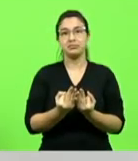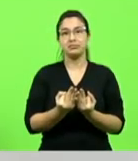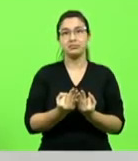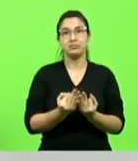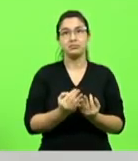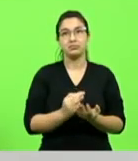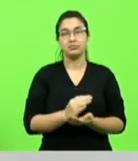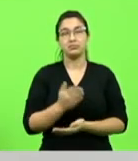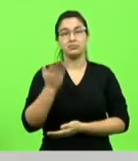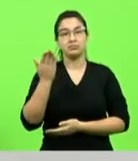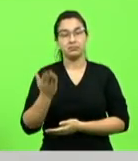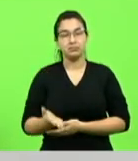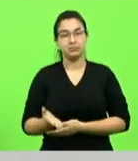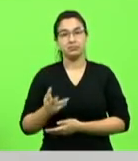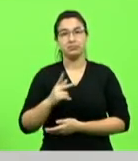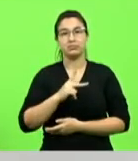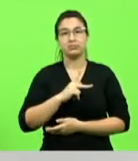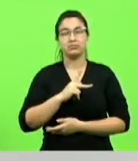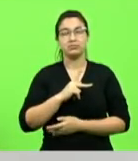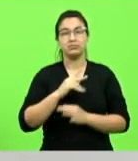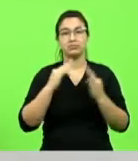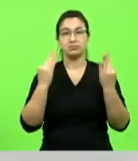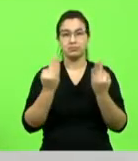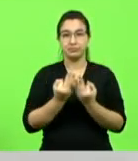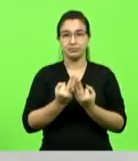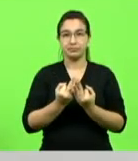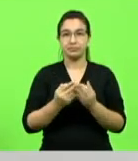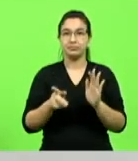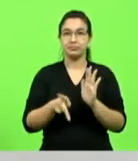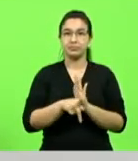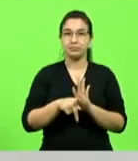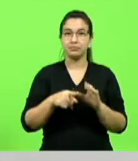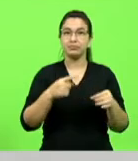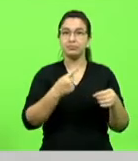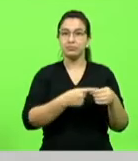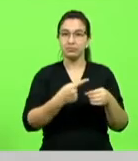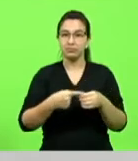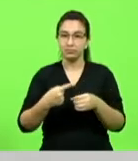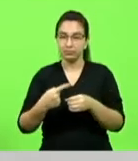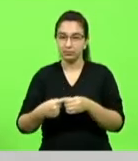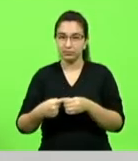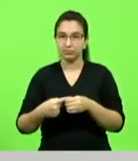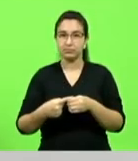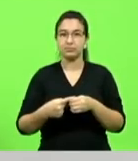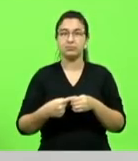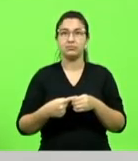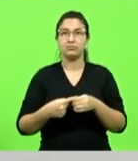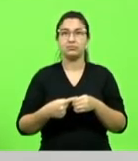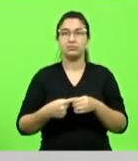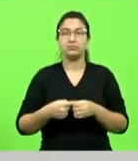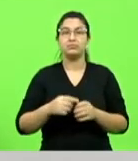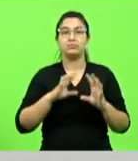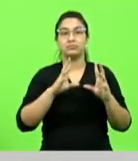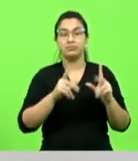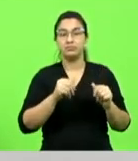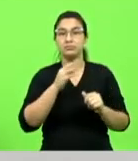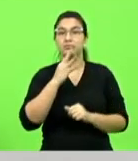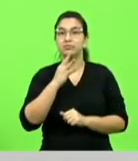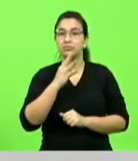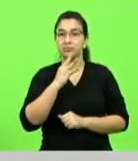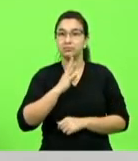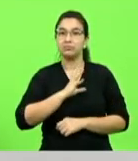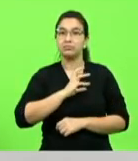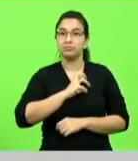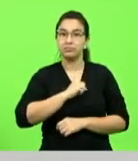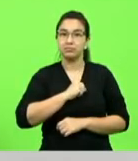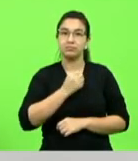são pessoas que moram na cidade que são conhecidas de toda a cidade que gostam de suas cidades que amam suas